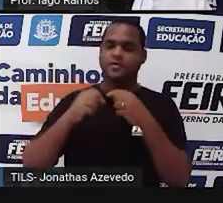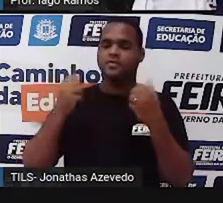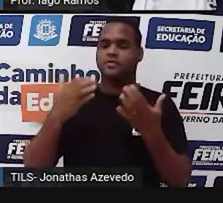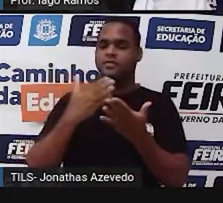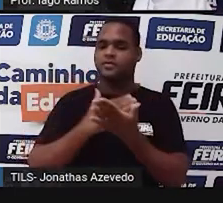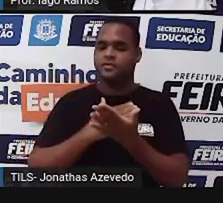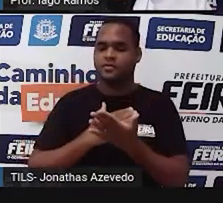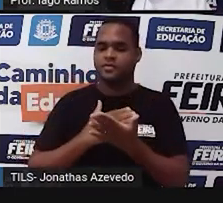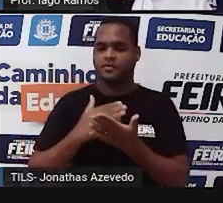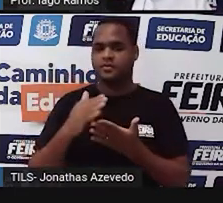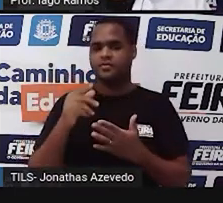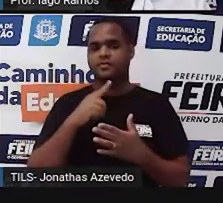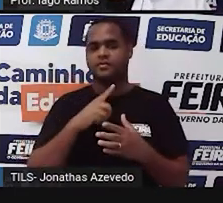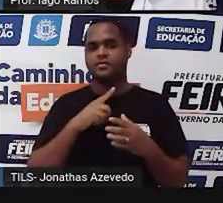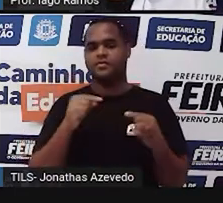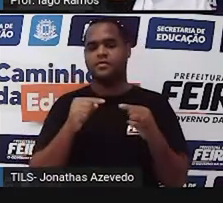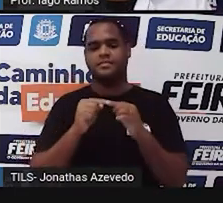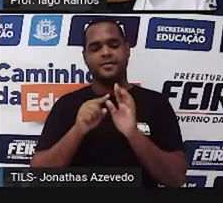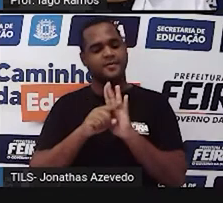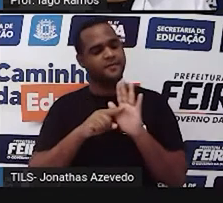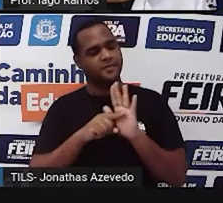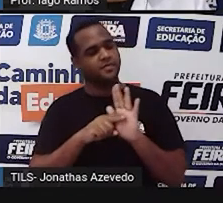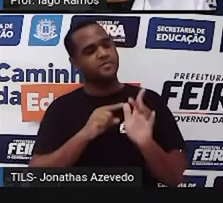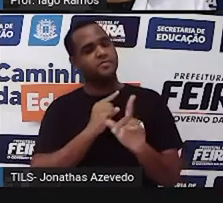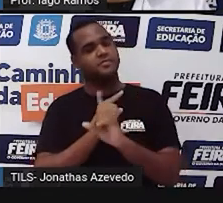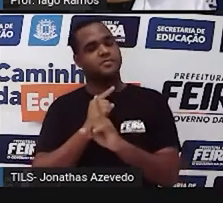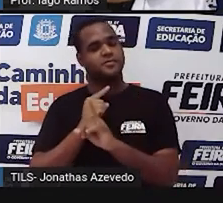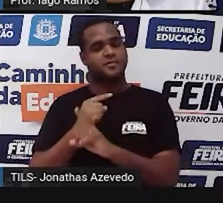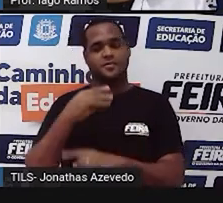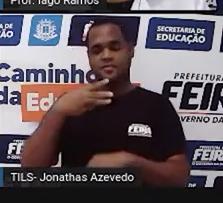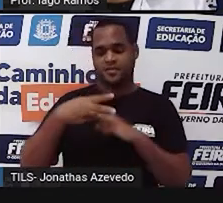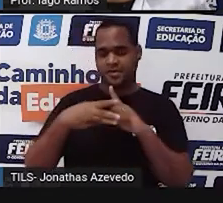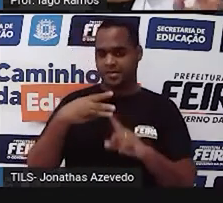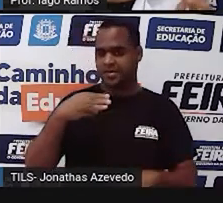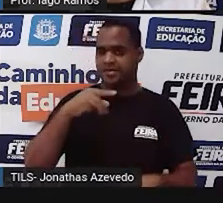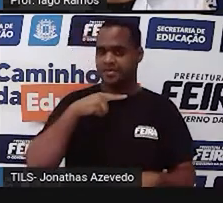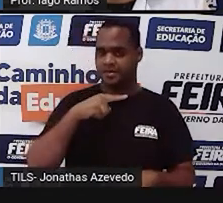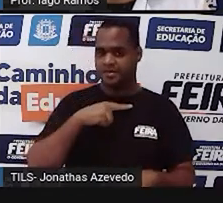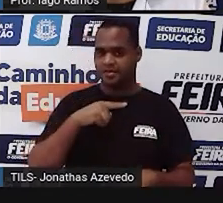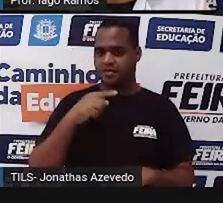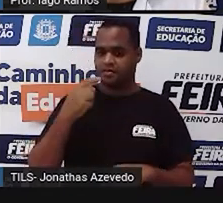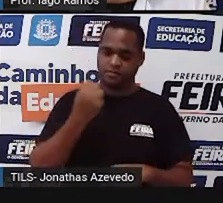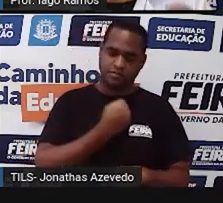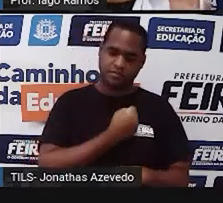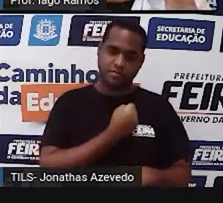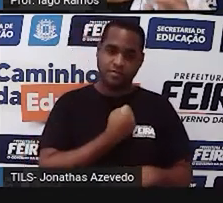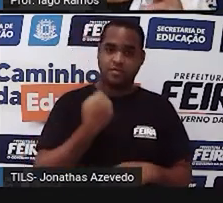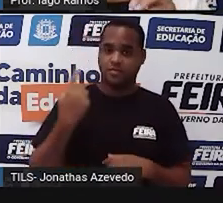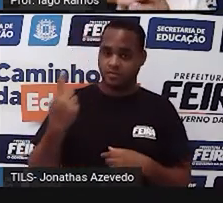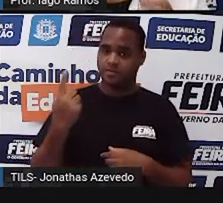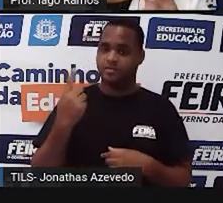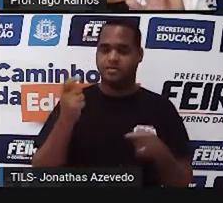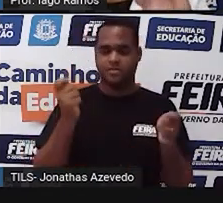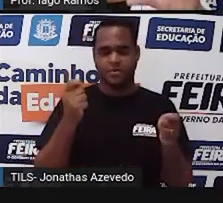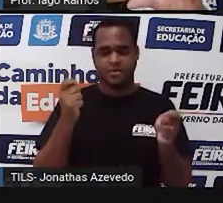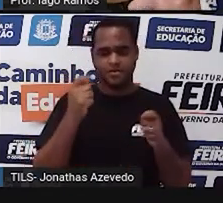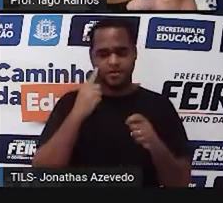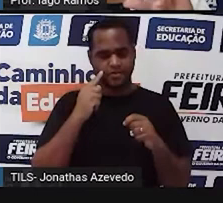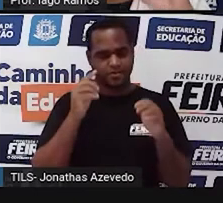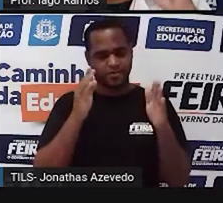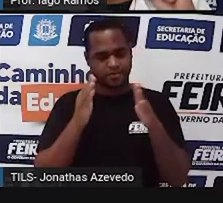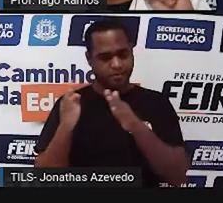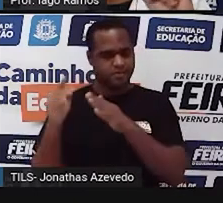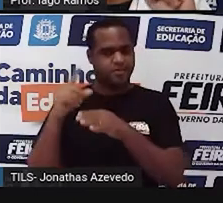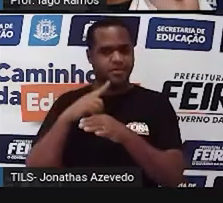mesmo a nossa investigação. Tem ali três etapas, ó, etapa 1. A gente vai por aquela etapa,